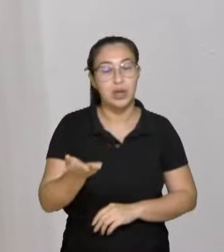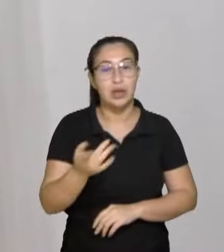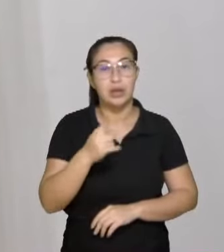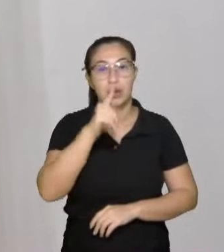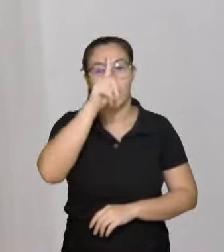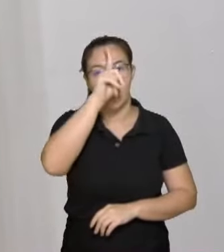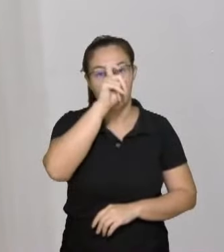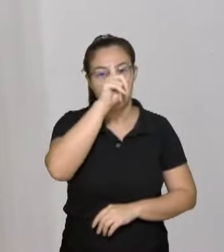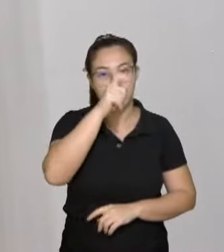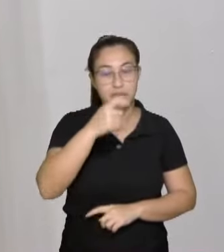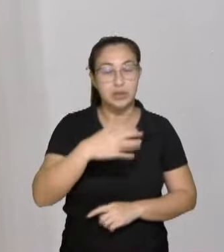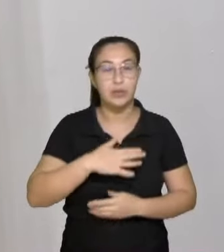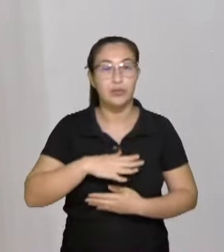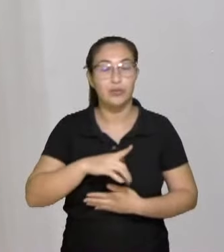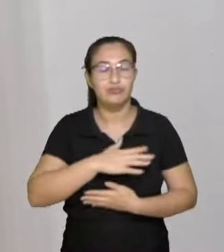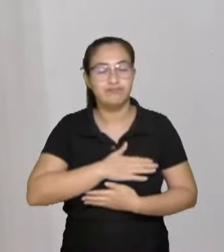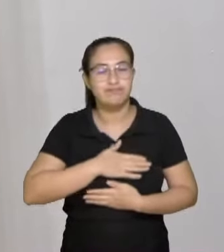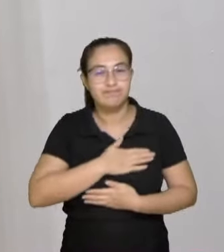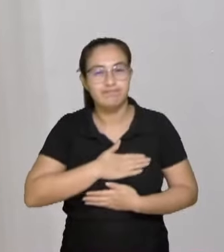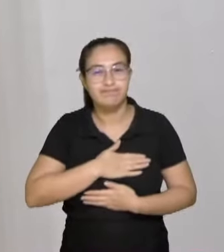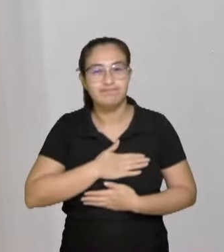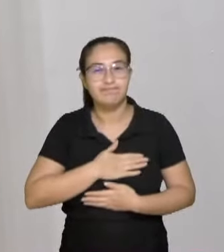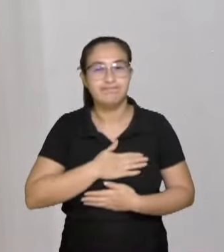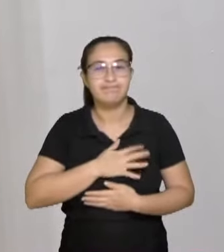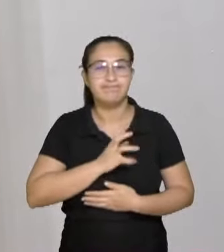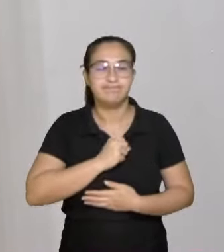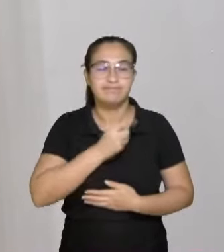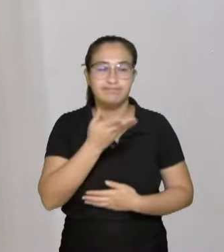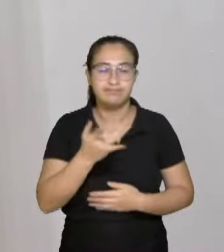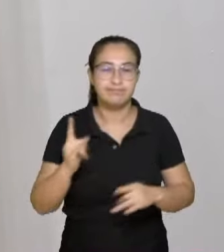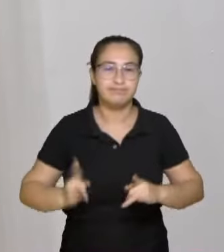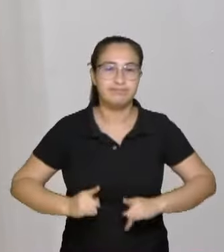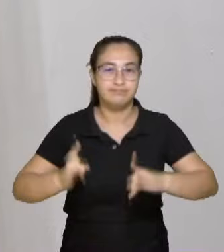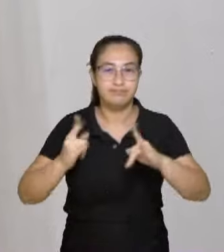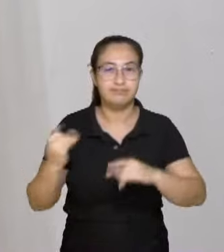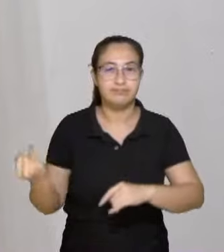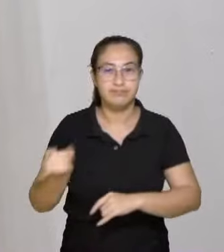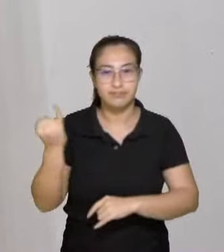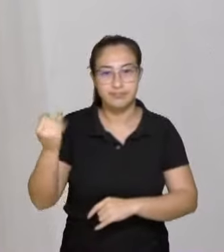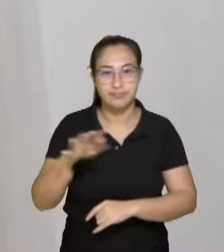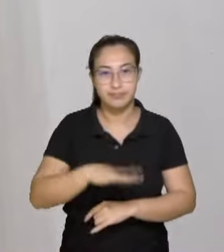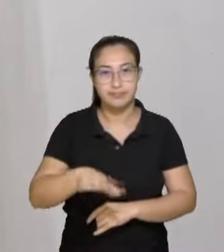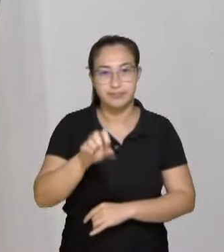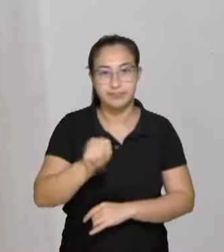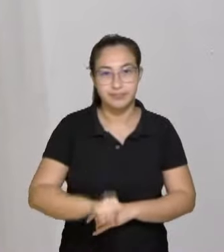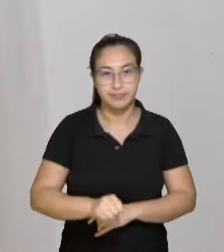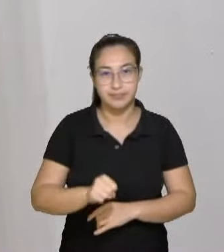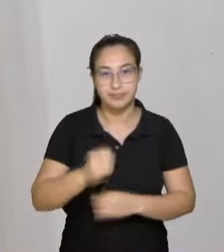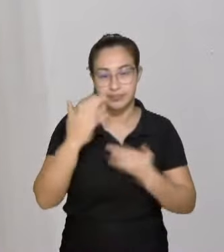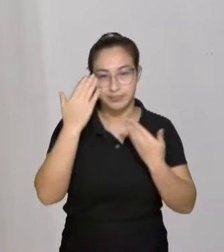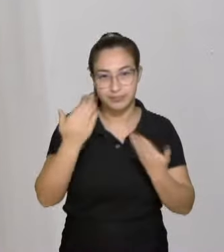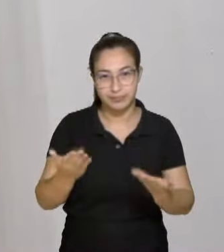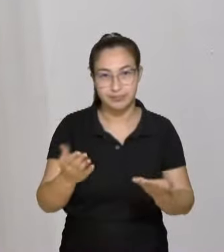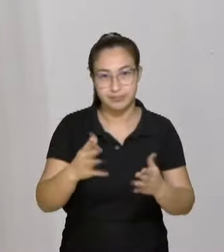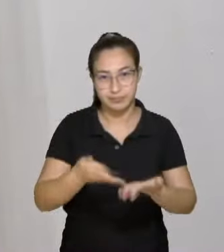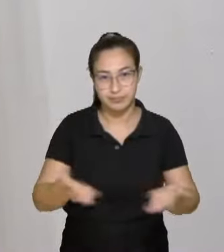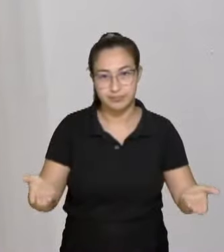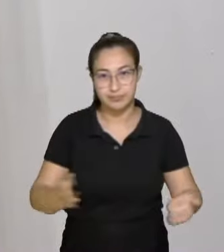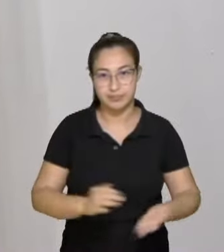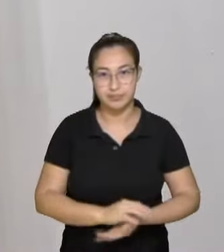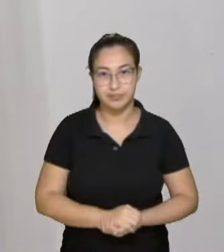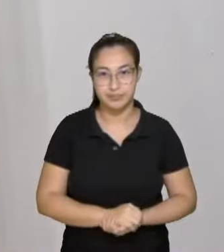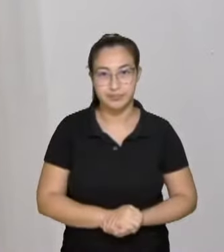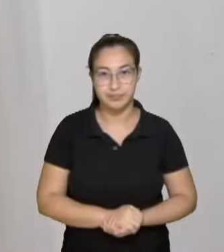tem ele guardado no nosso coração como um patrimônio da nossa cidade e da nossa região sul. Muito obrigado a todos. Obrigado, senhores deputados.